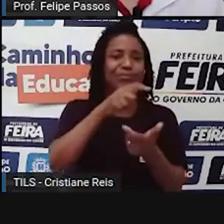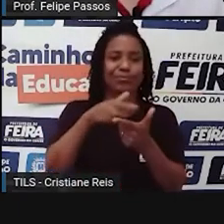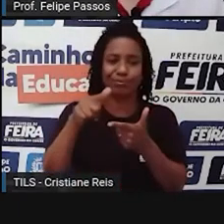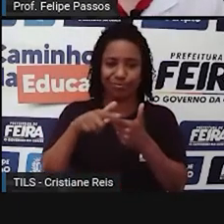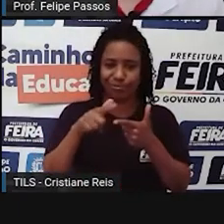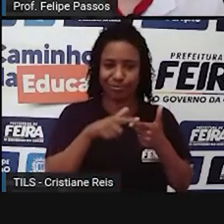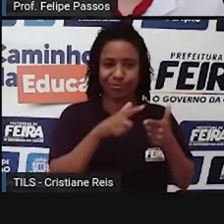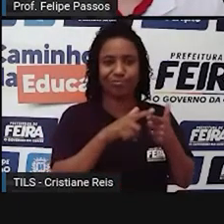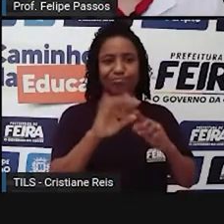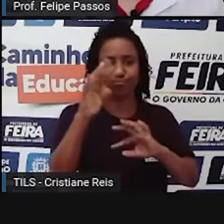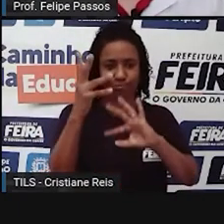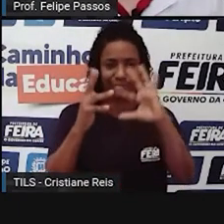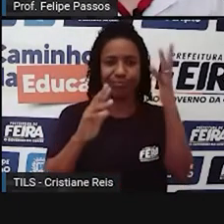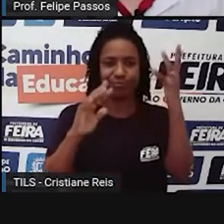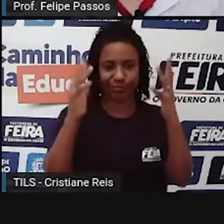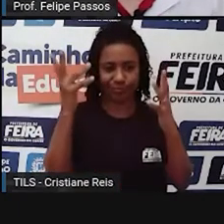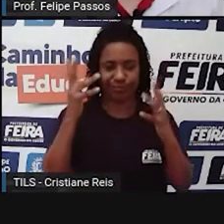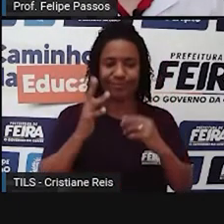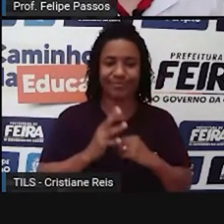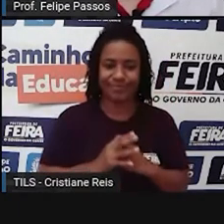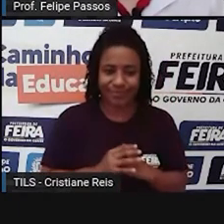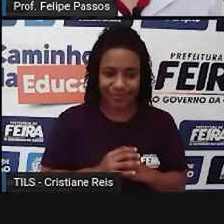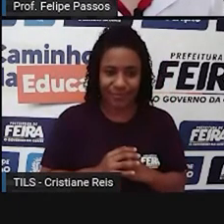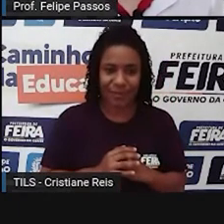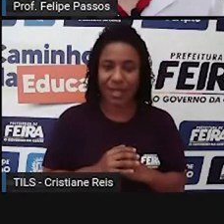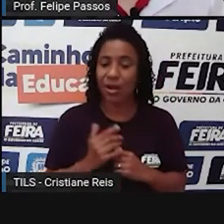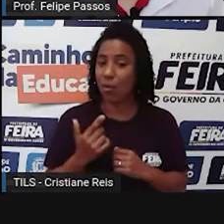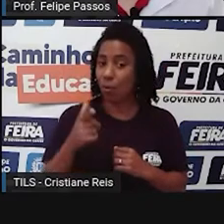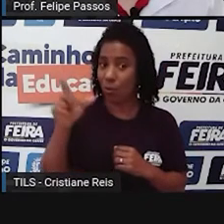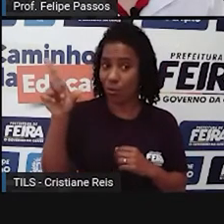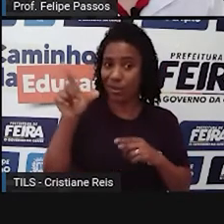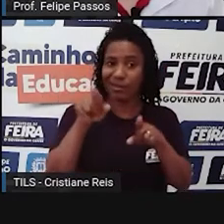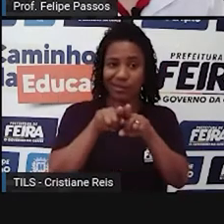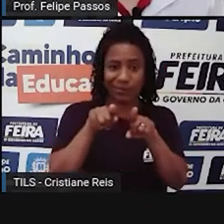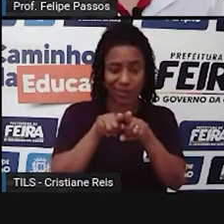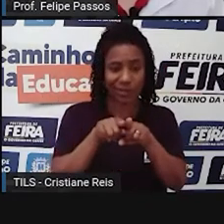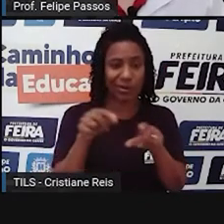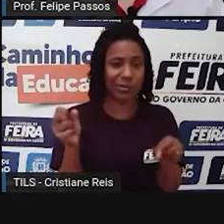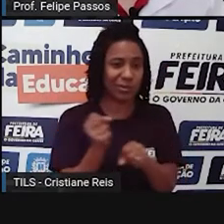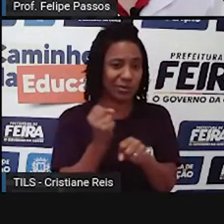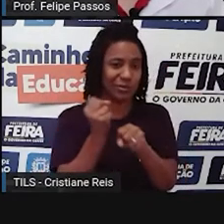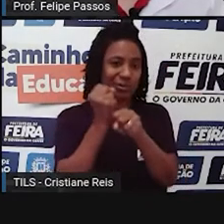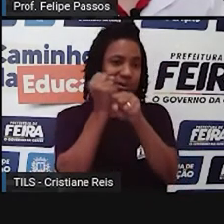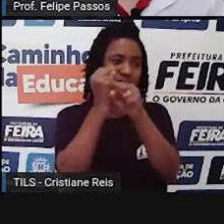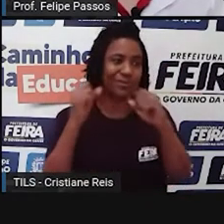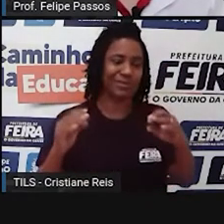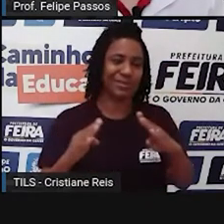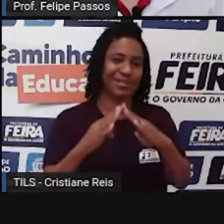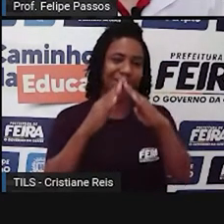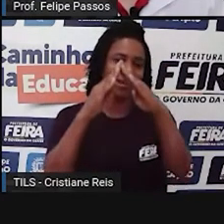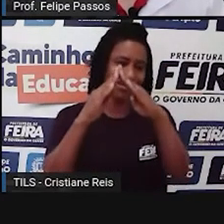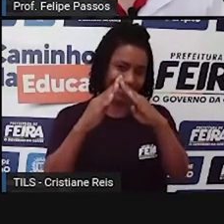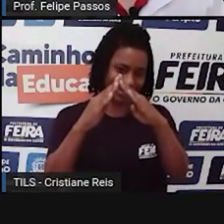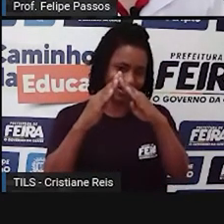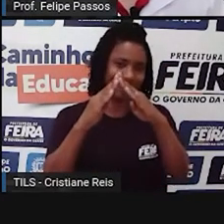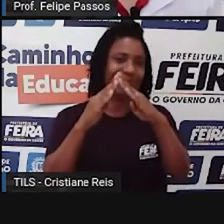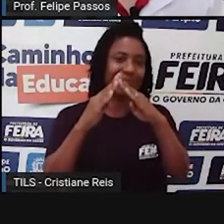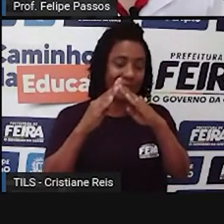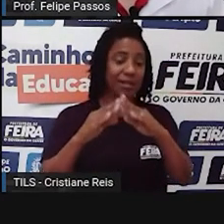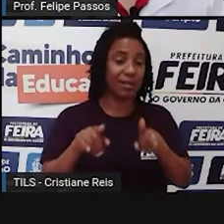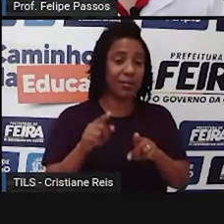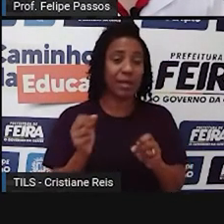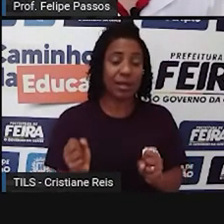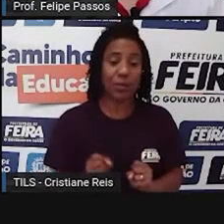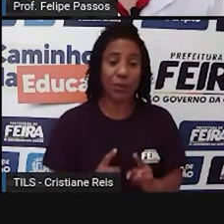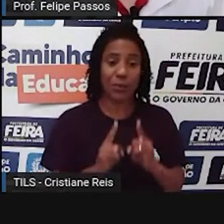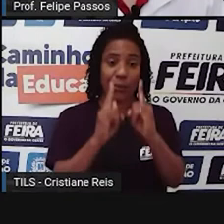Mais algumas modificações. A construção de residências, de bairros, de prédios, isso vai modificar totalmente o